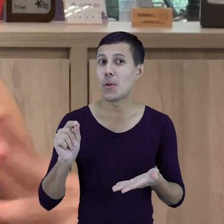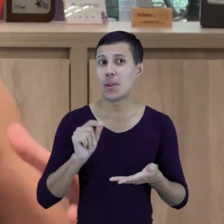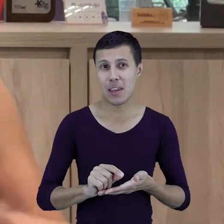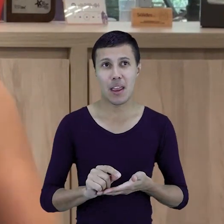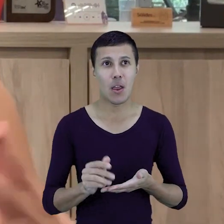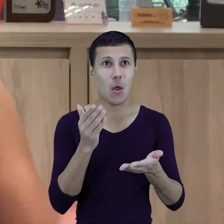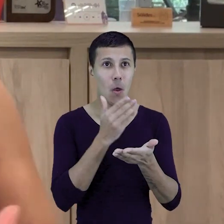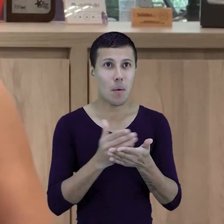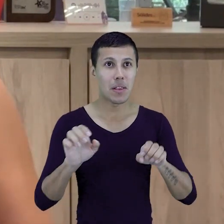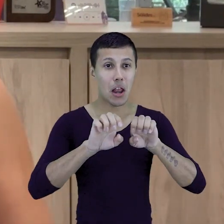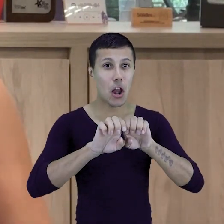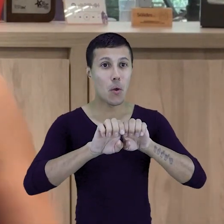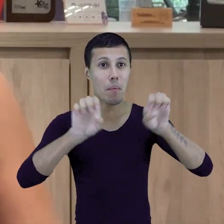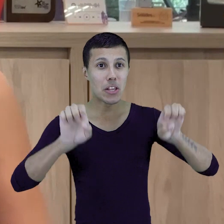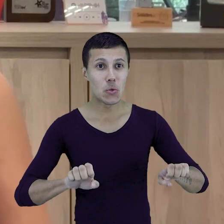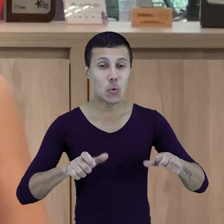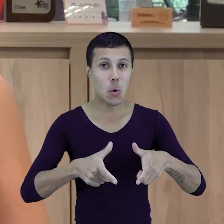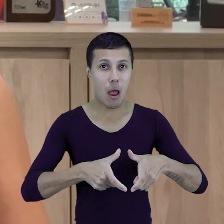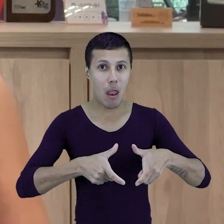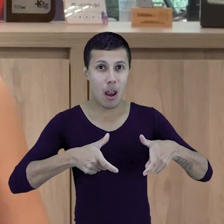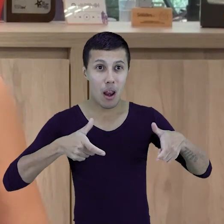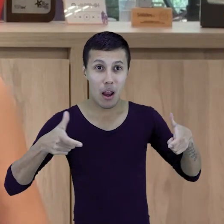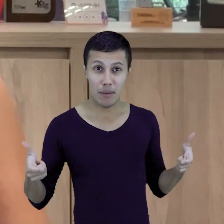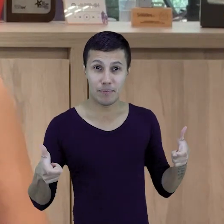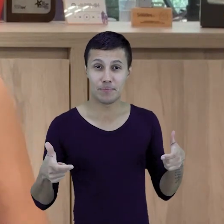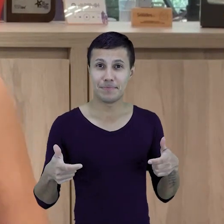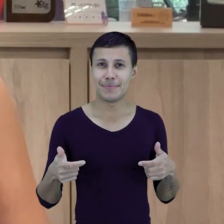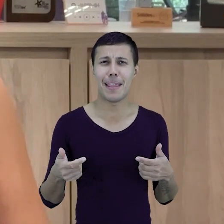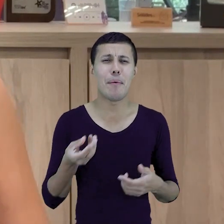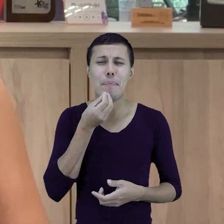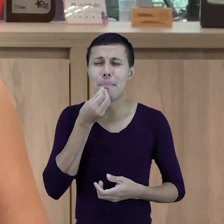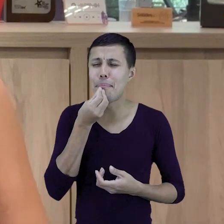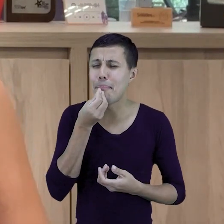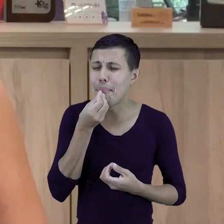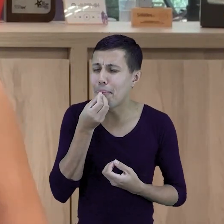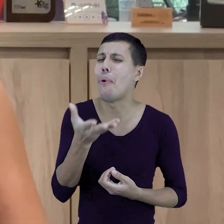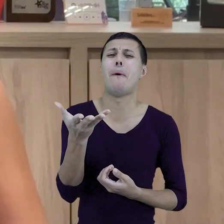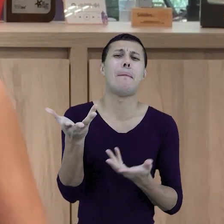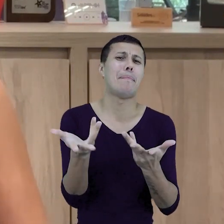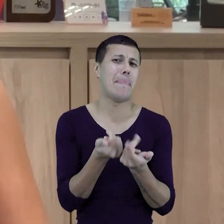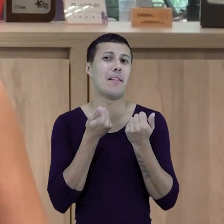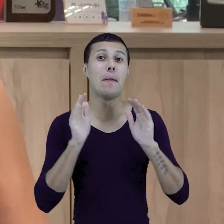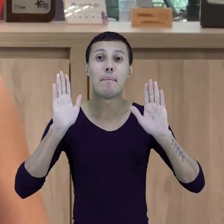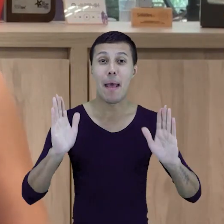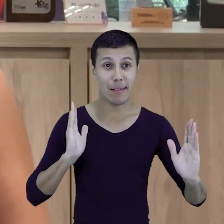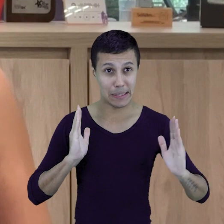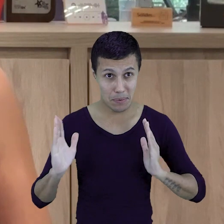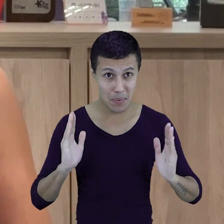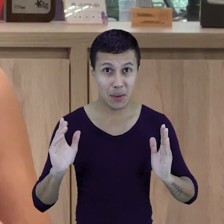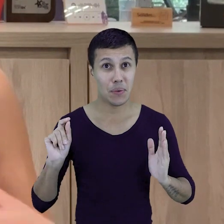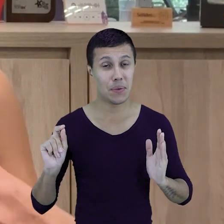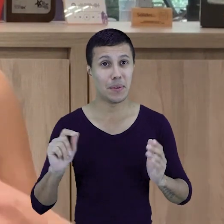Agora, embarcando uma estrutura muito maior. Então, tem sido assim... Tem sido uma delícia essa fase. Mas é uma fase, assim...